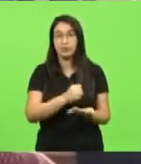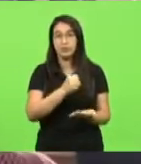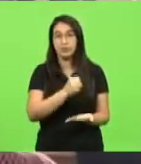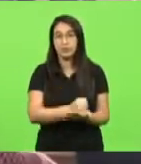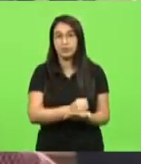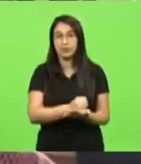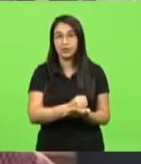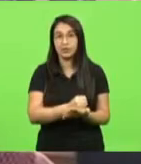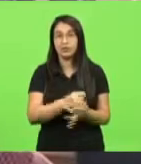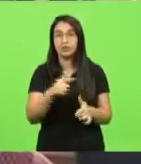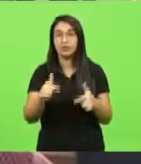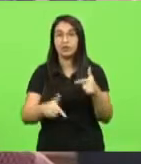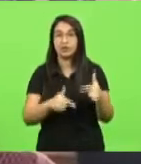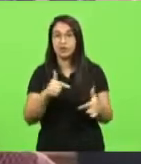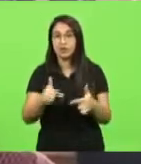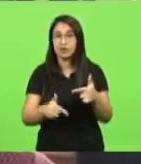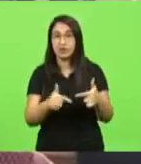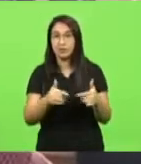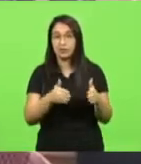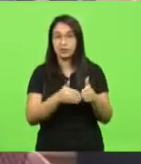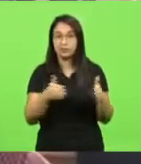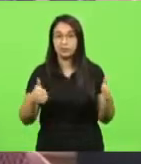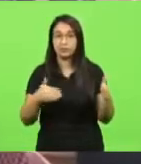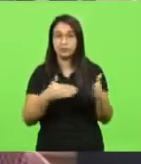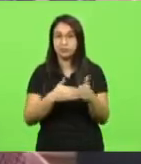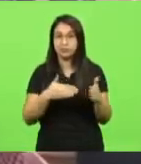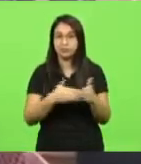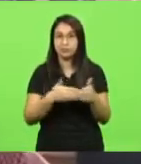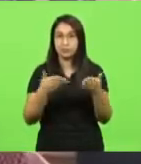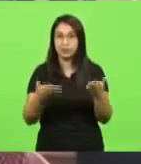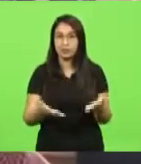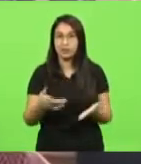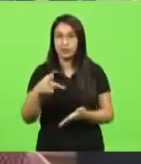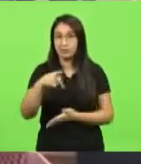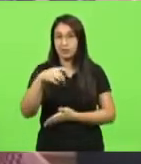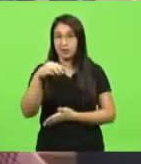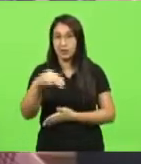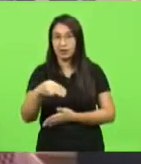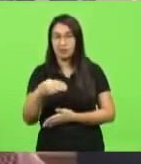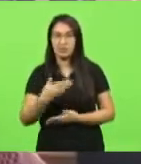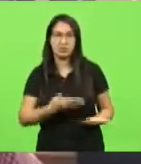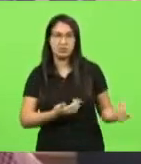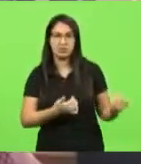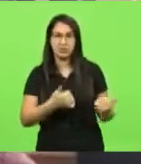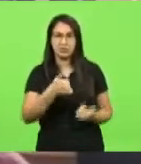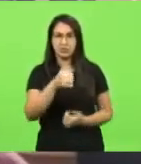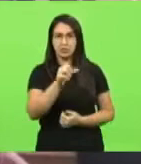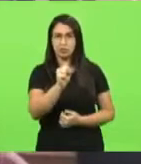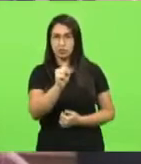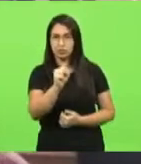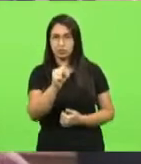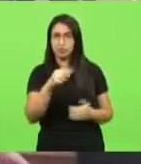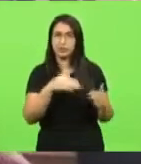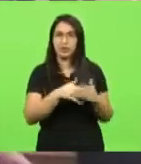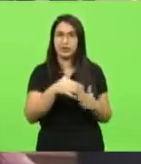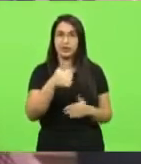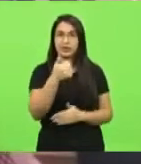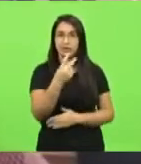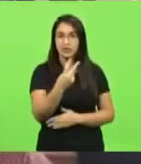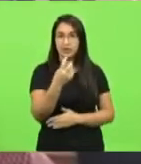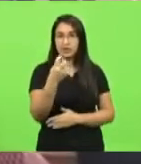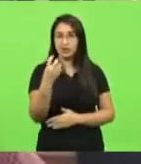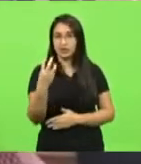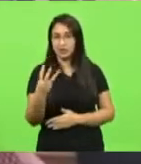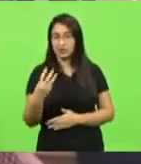agentes temporários que trabalham na Polícia Militar. São jovens entre 18 e 23 anos que não estejam